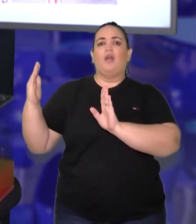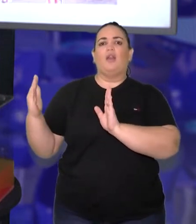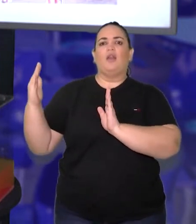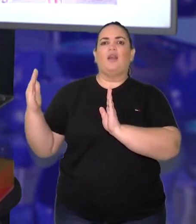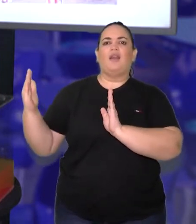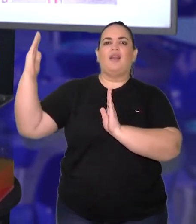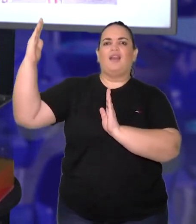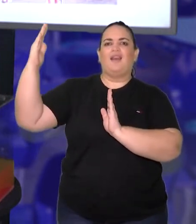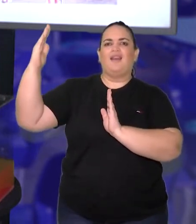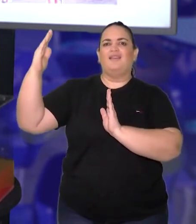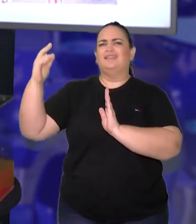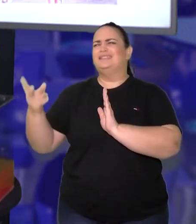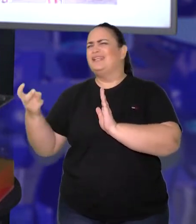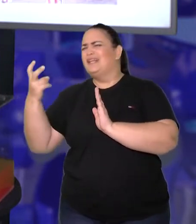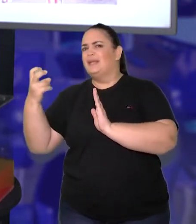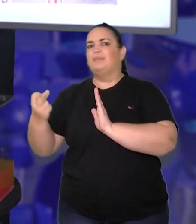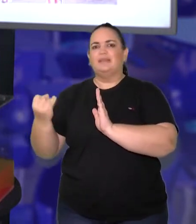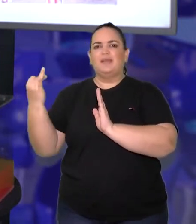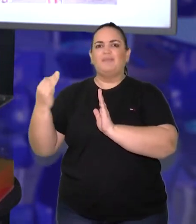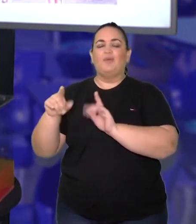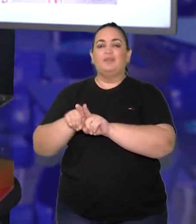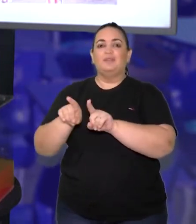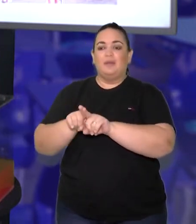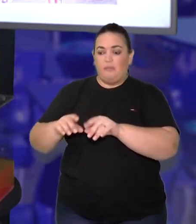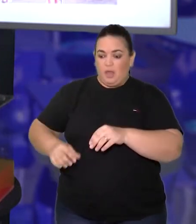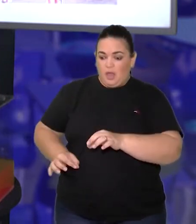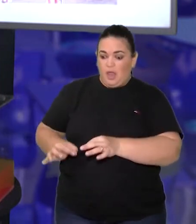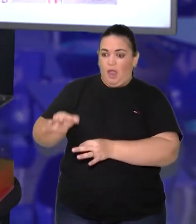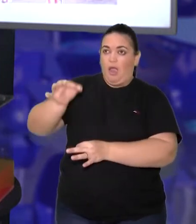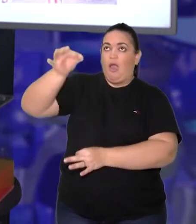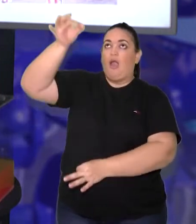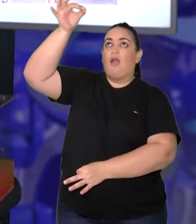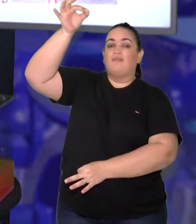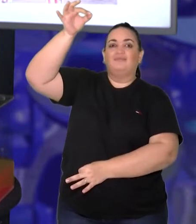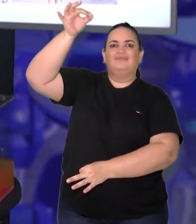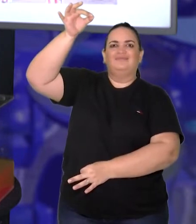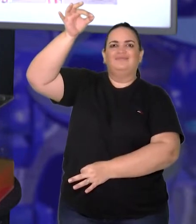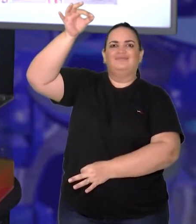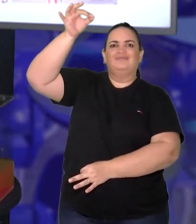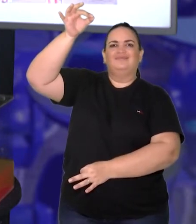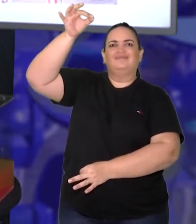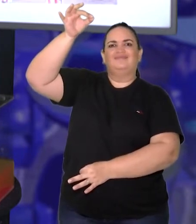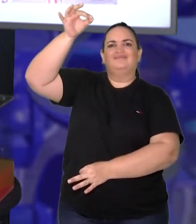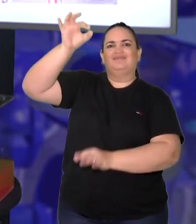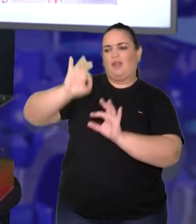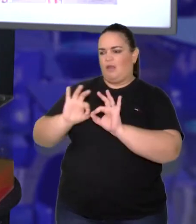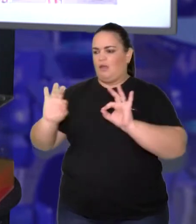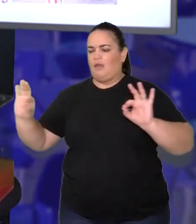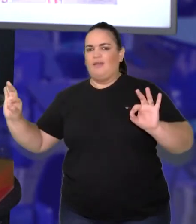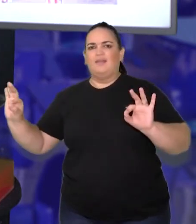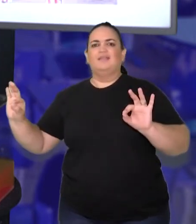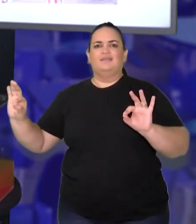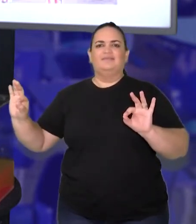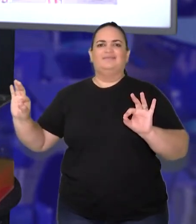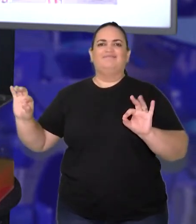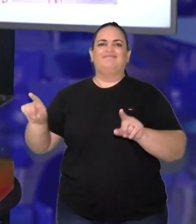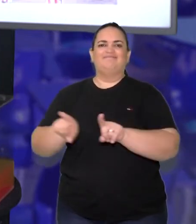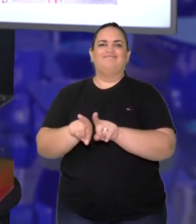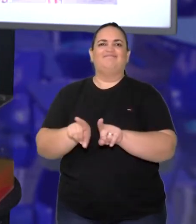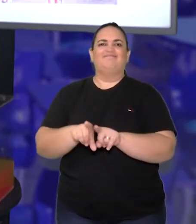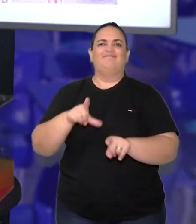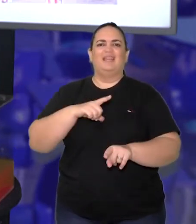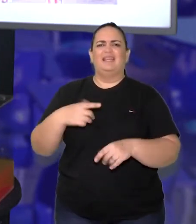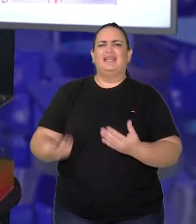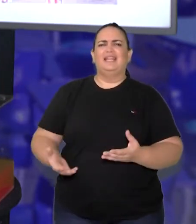também pode verificar a questão da altura. E daí que surge a questão das dimensões, tá? A gente pega cada